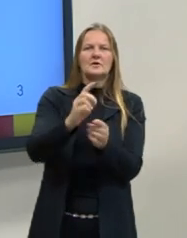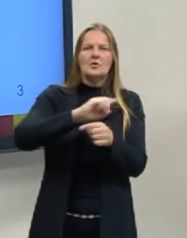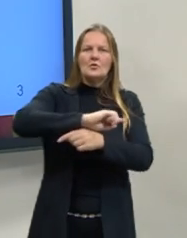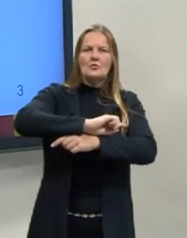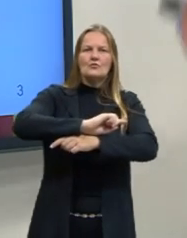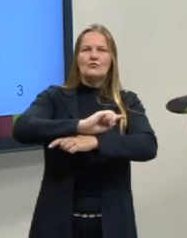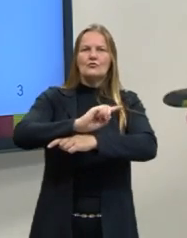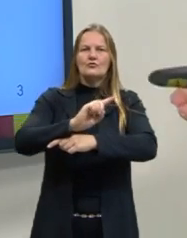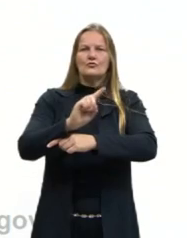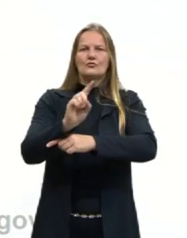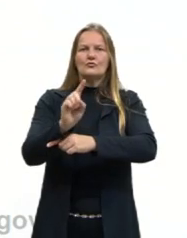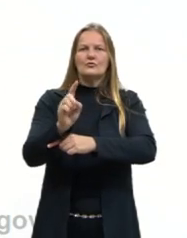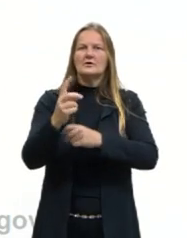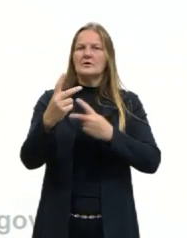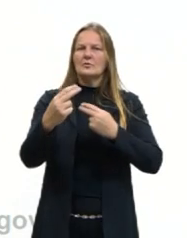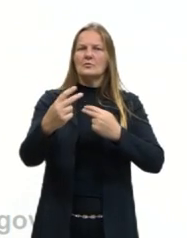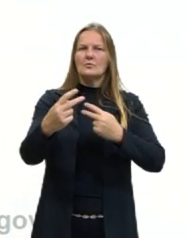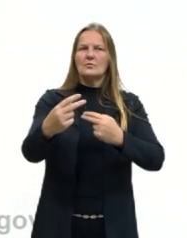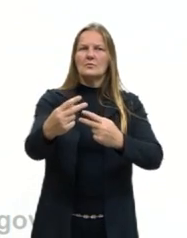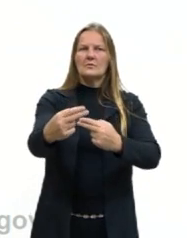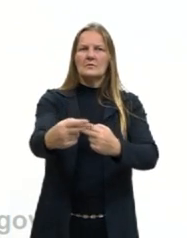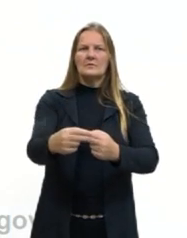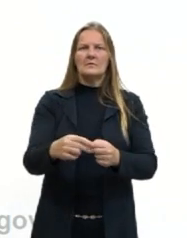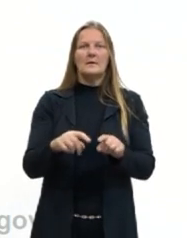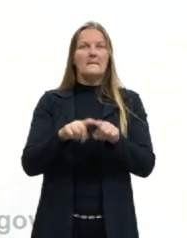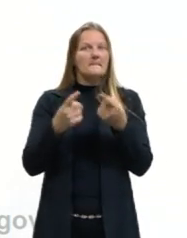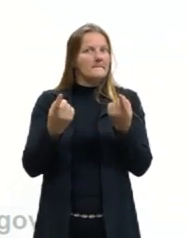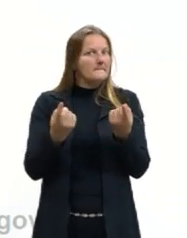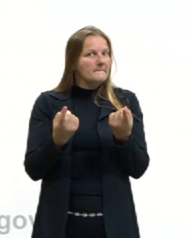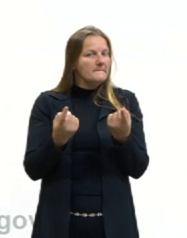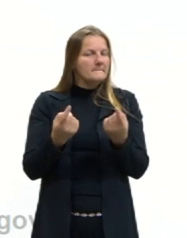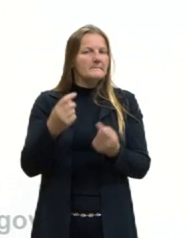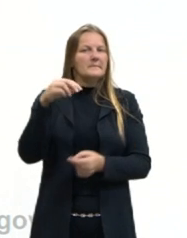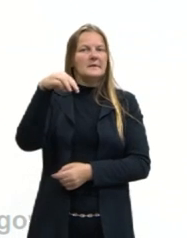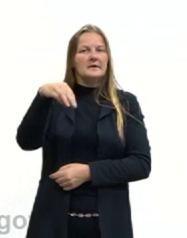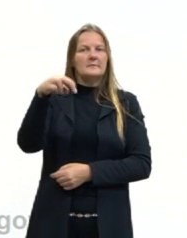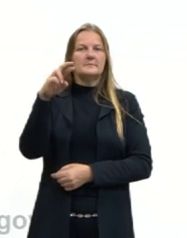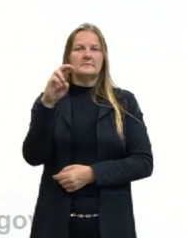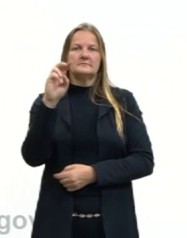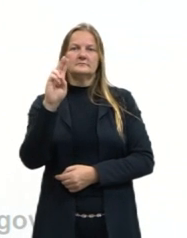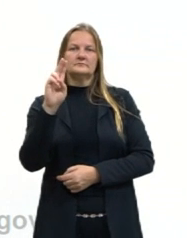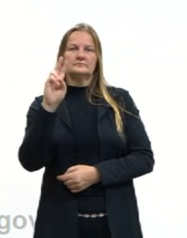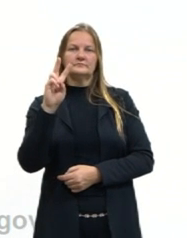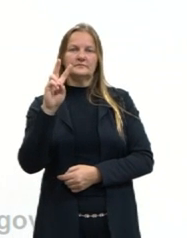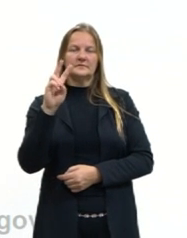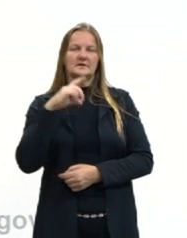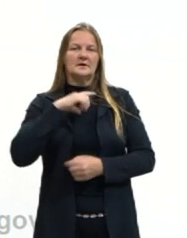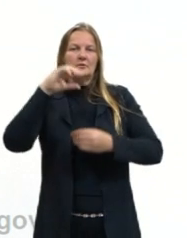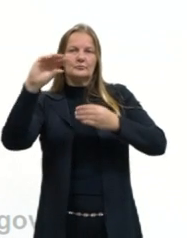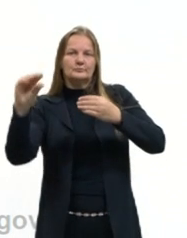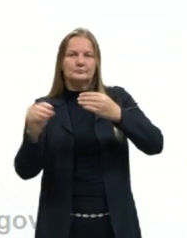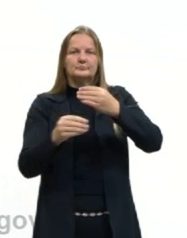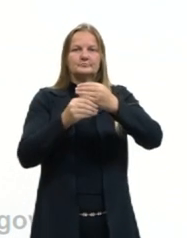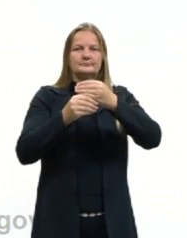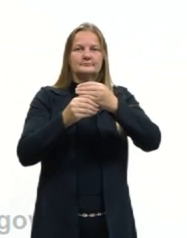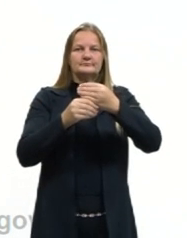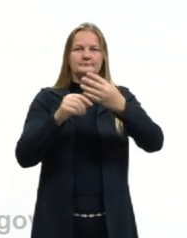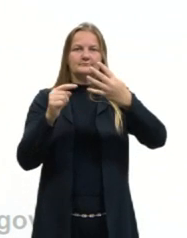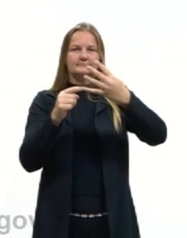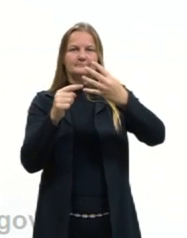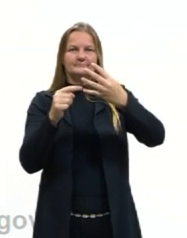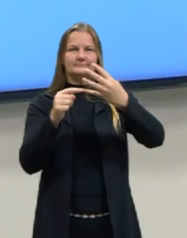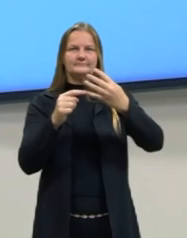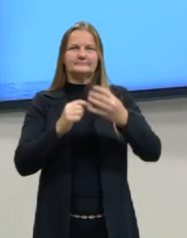Velocidade constante. Só que agora no MRUV, a gente tem mais um item, o quarto item,